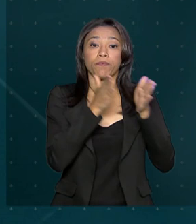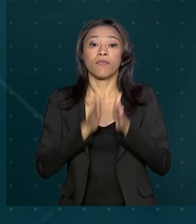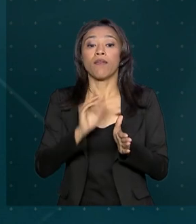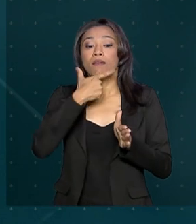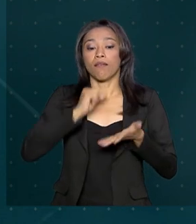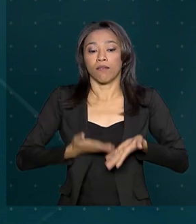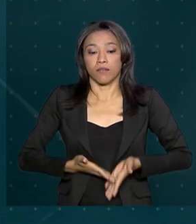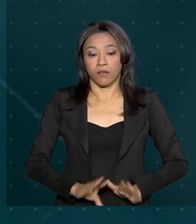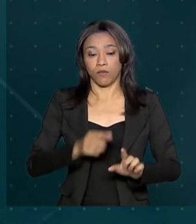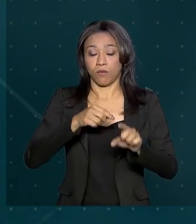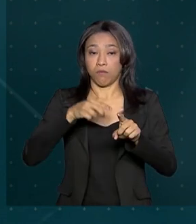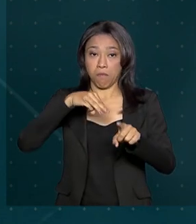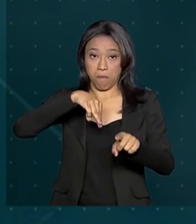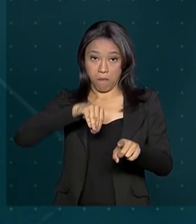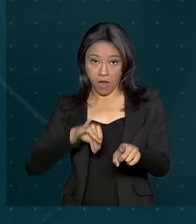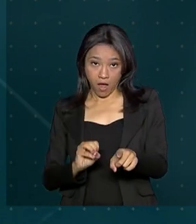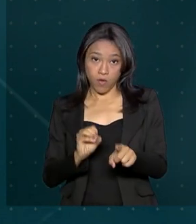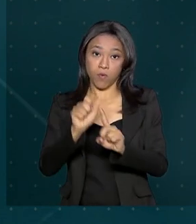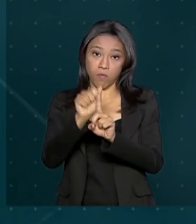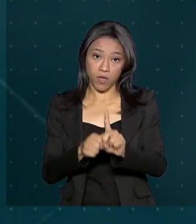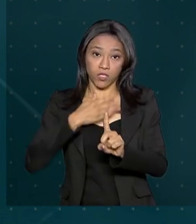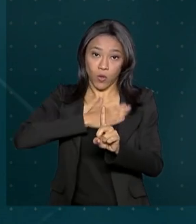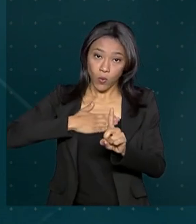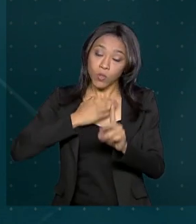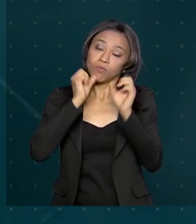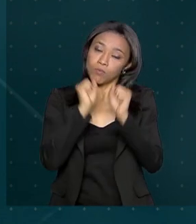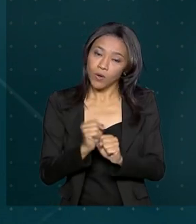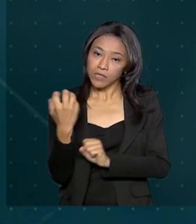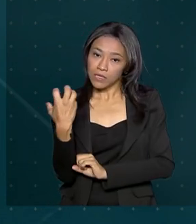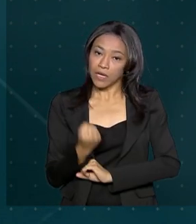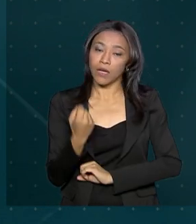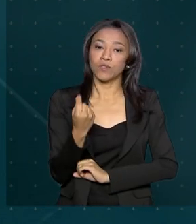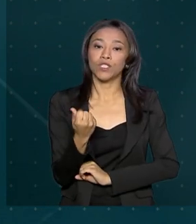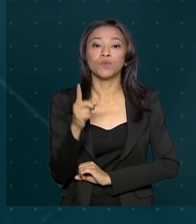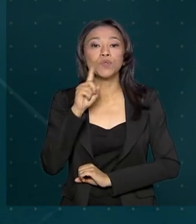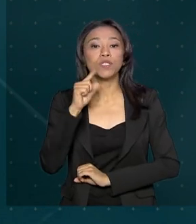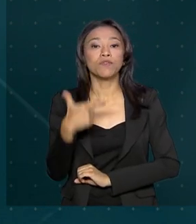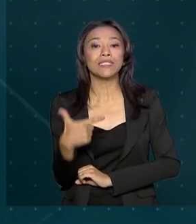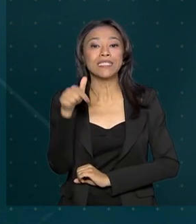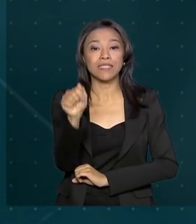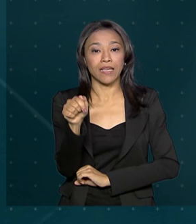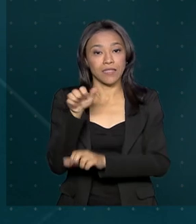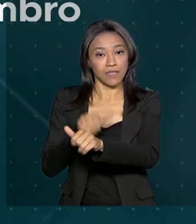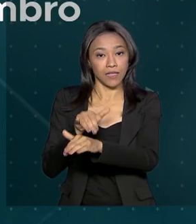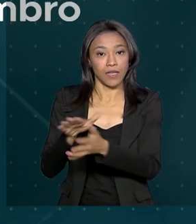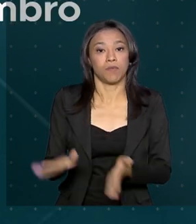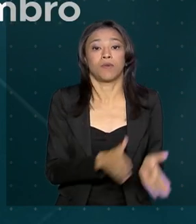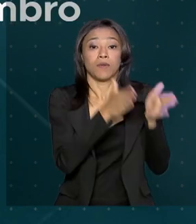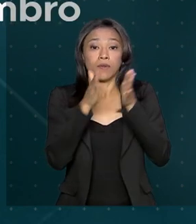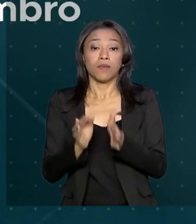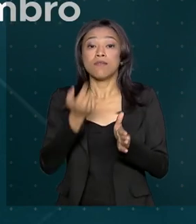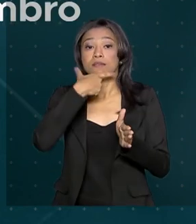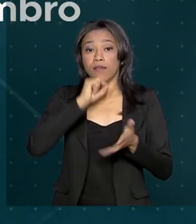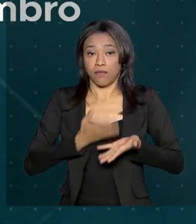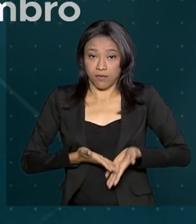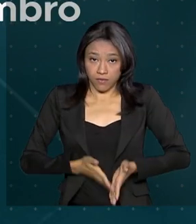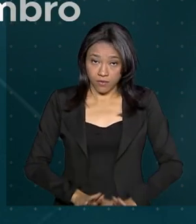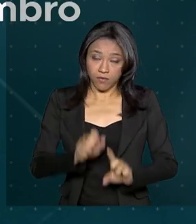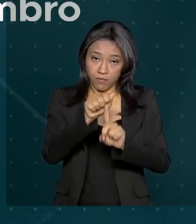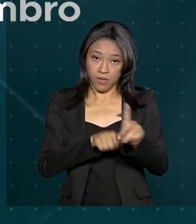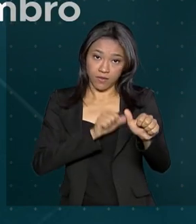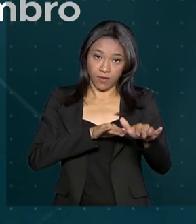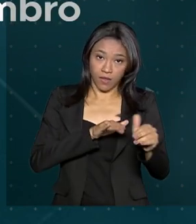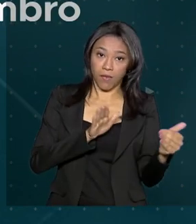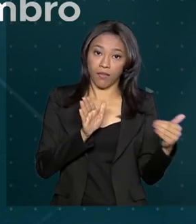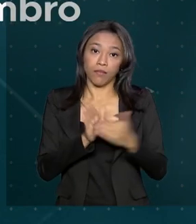entre maio e agosto pode fazer o saque no dia 27 de setembro. E para quem nasceu de setembro